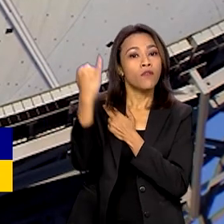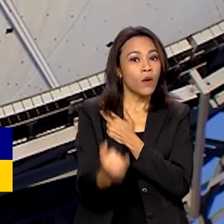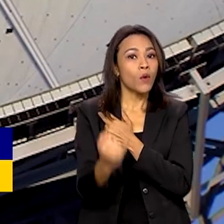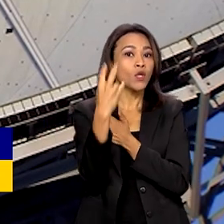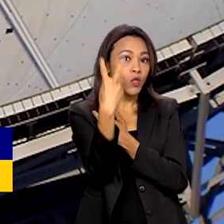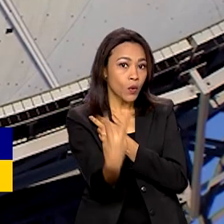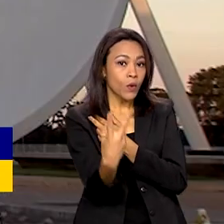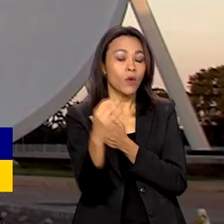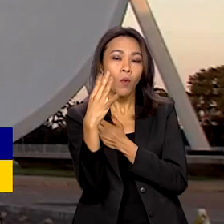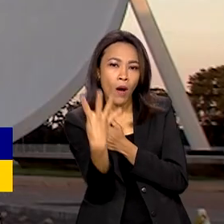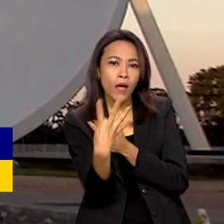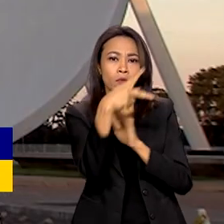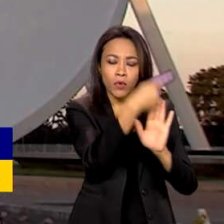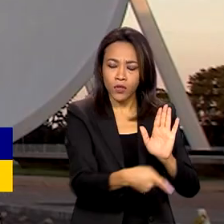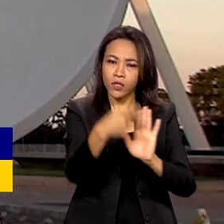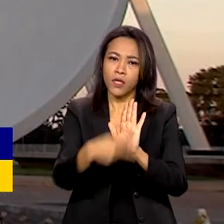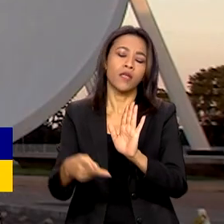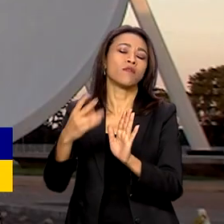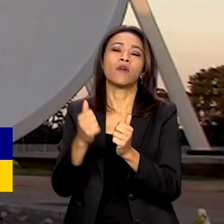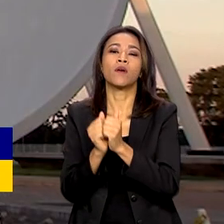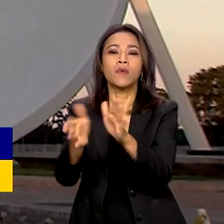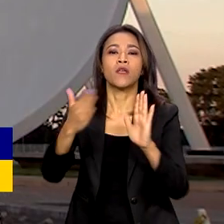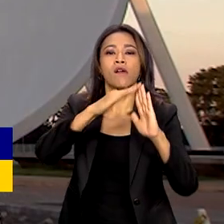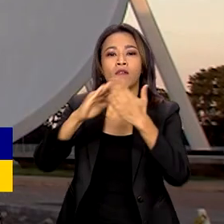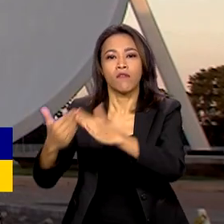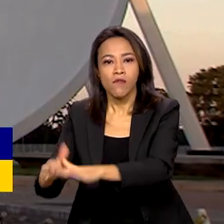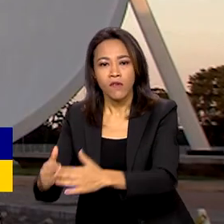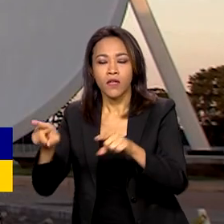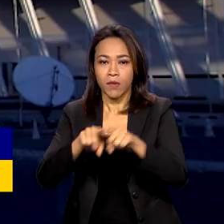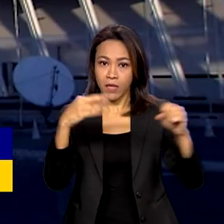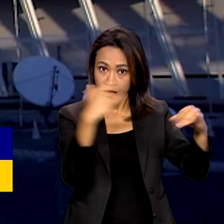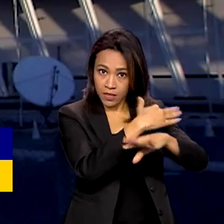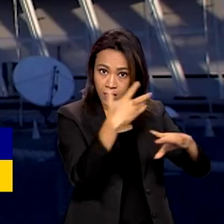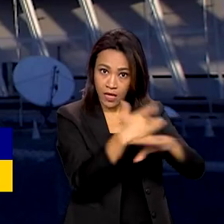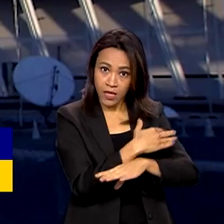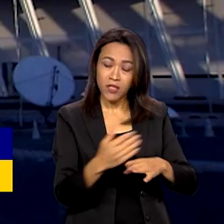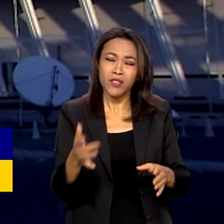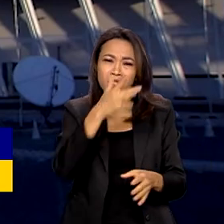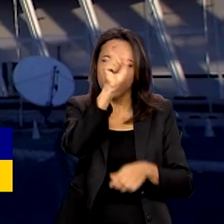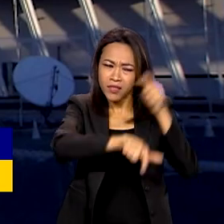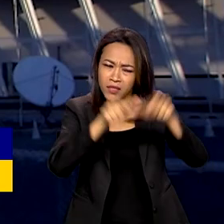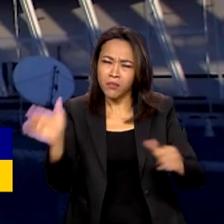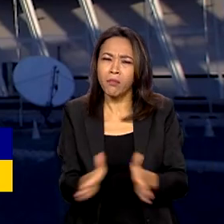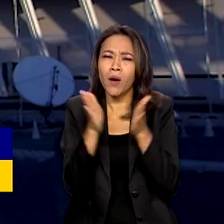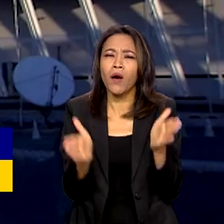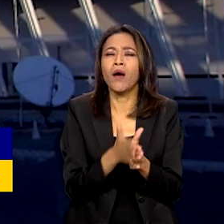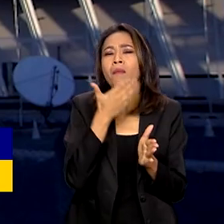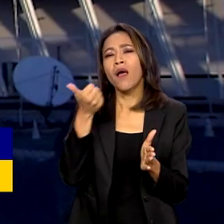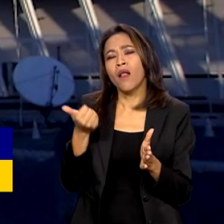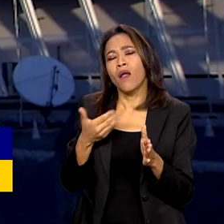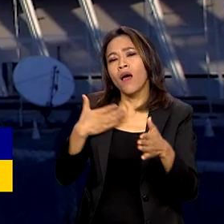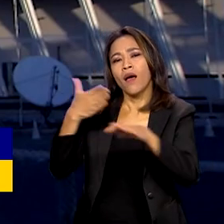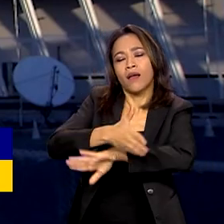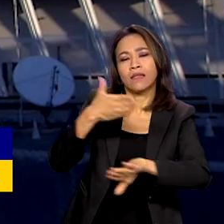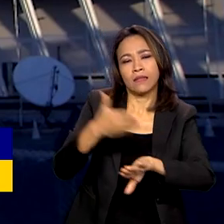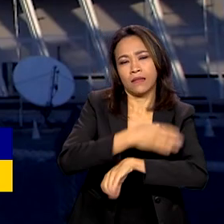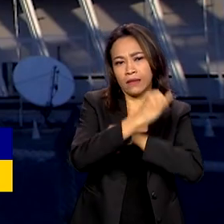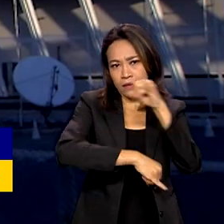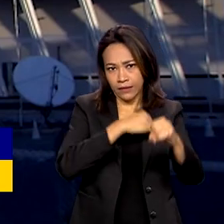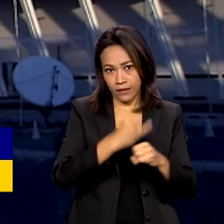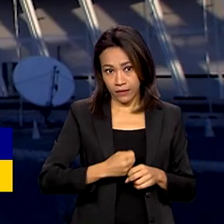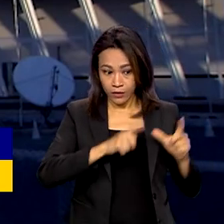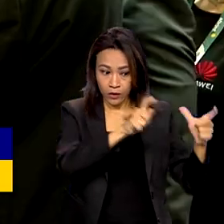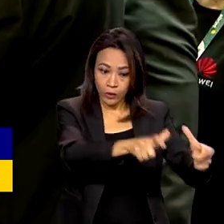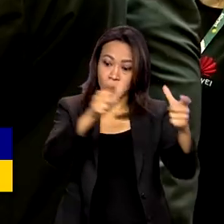iniciados em favelas e áreas urbanas de comunidades de baixa renda para melhorar o acesso e a conexão com a internet nessas